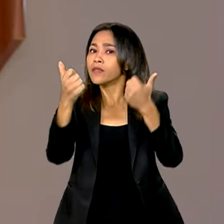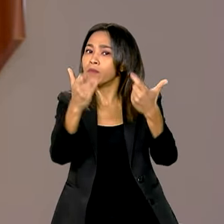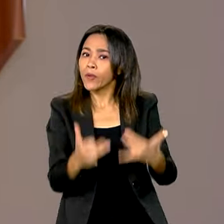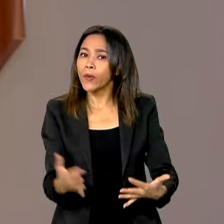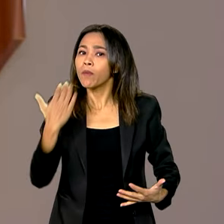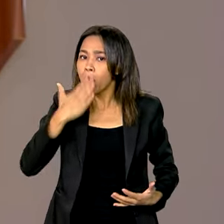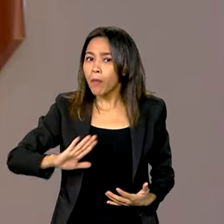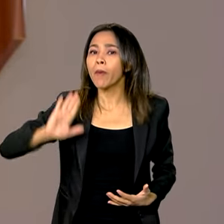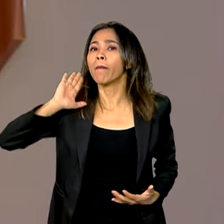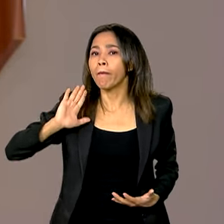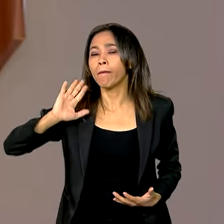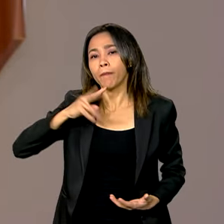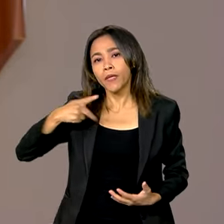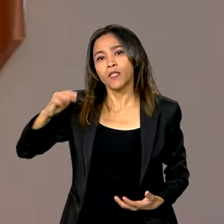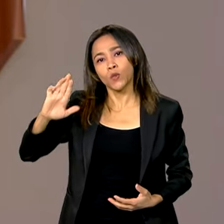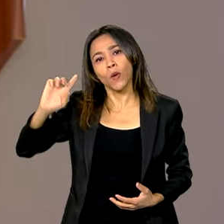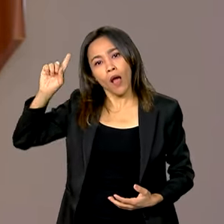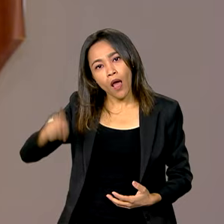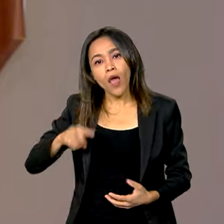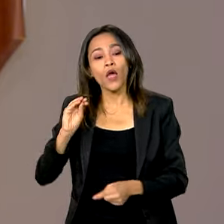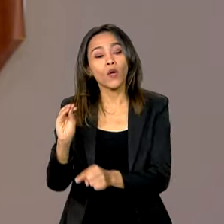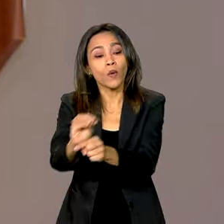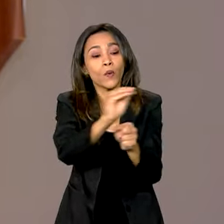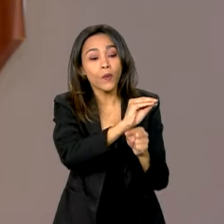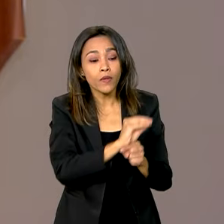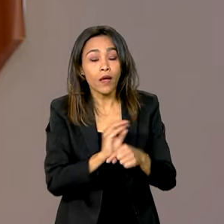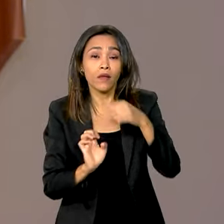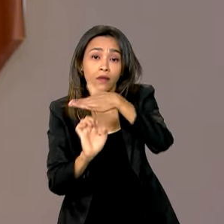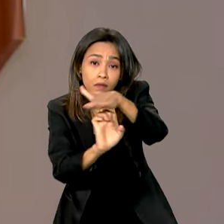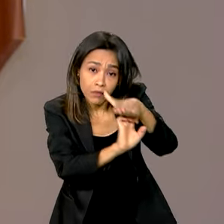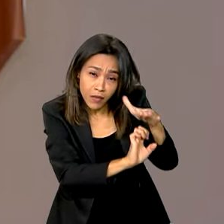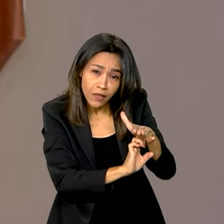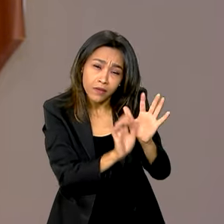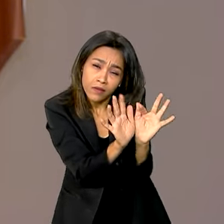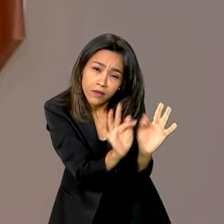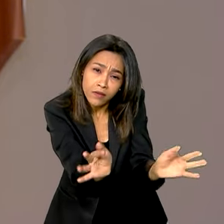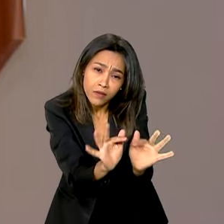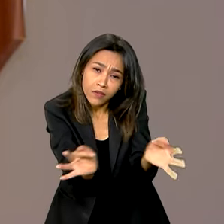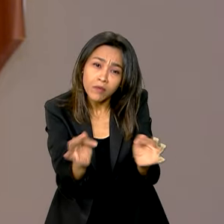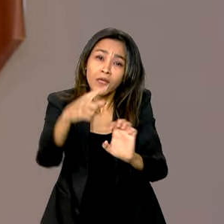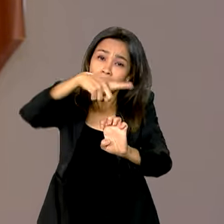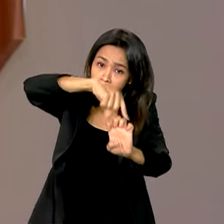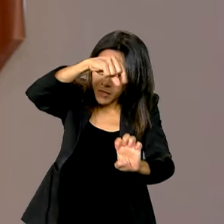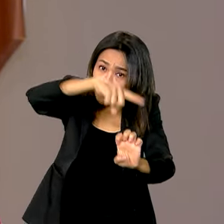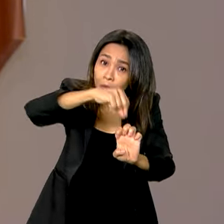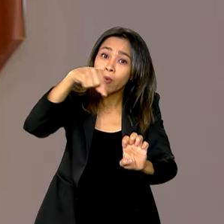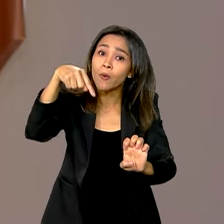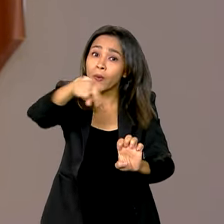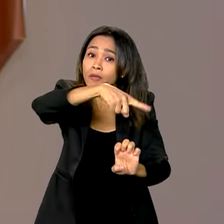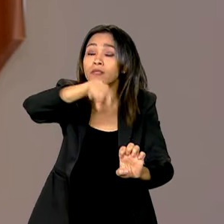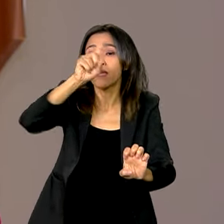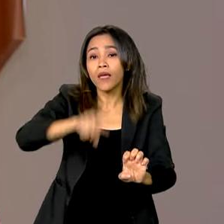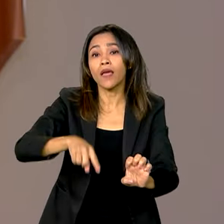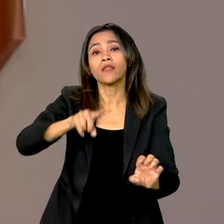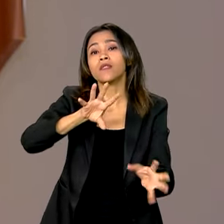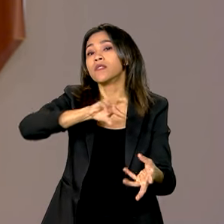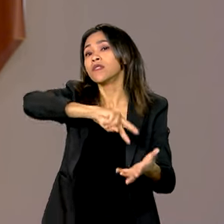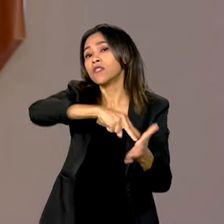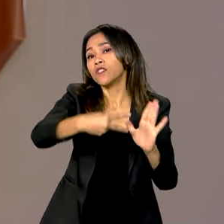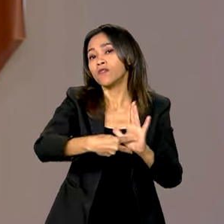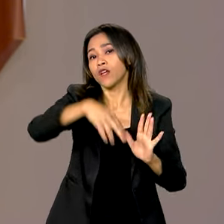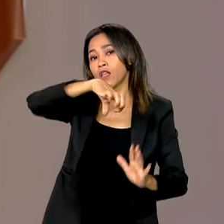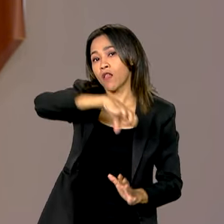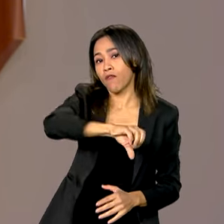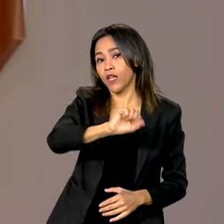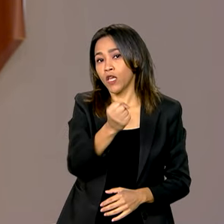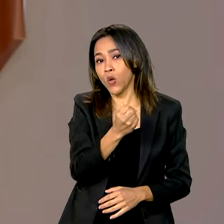Lula era cuidar dos micro e pequenos empreendedores, que representam atualmente 98% de todos